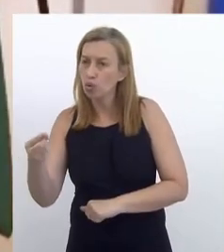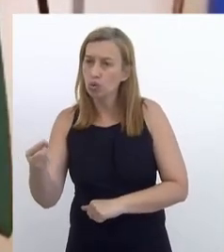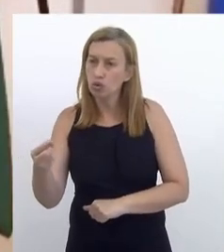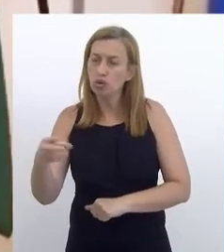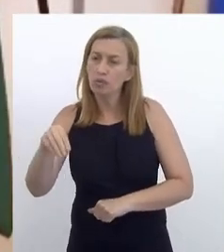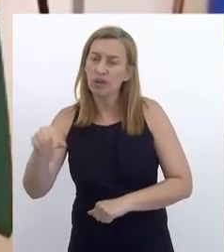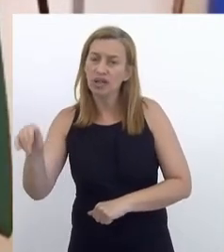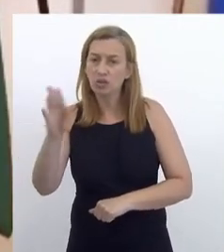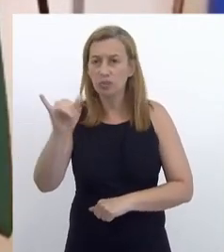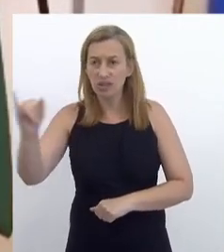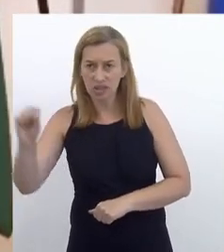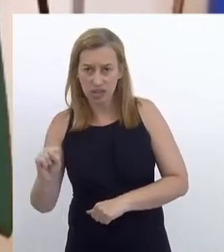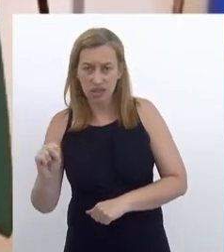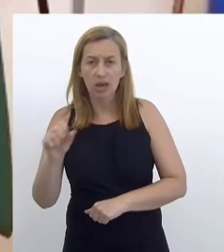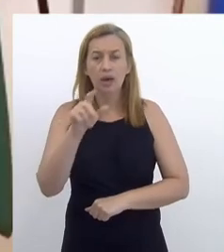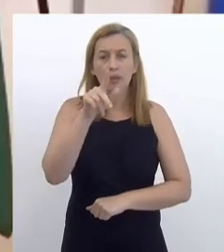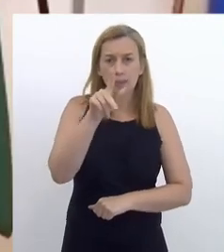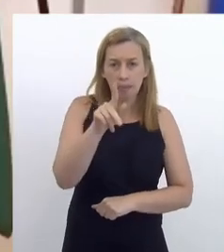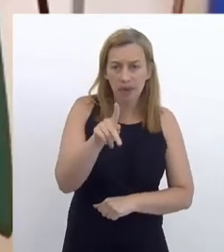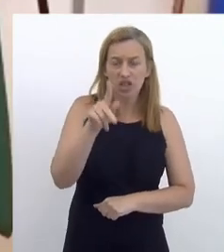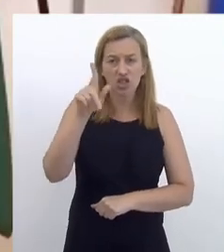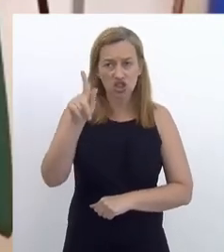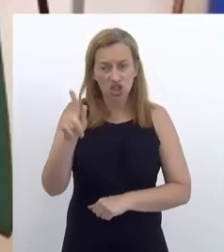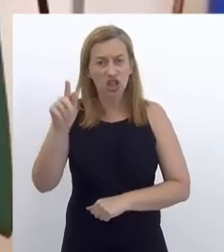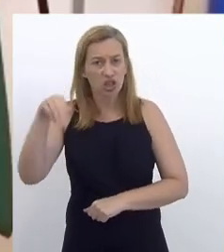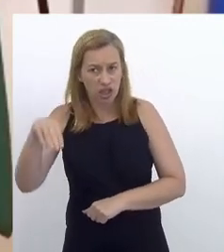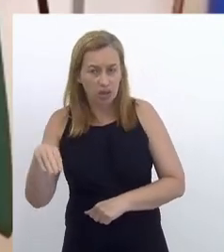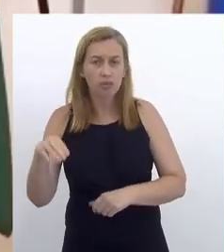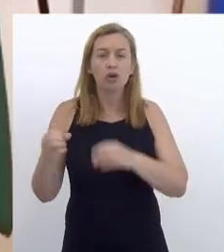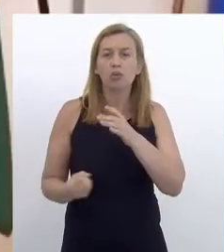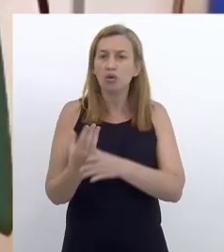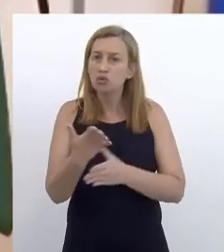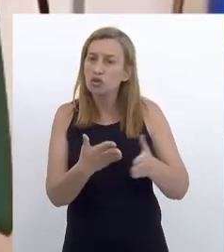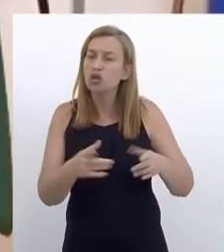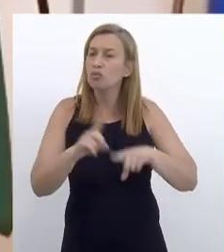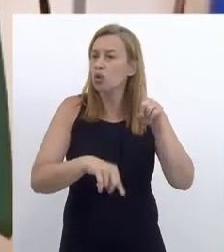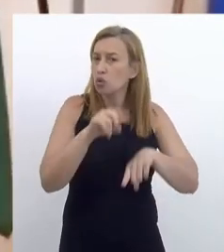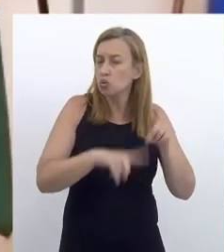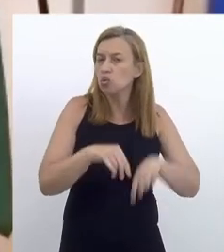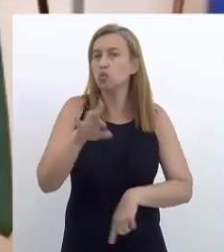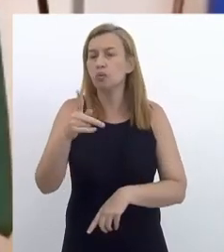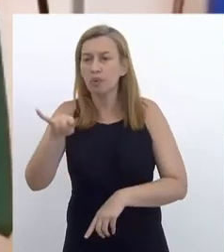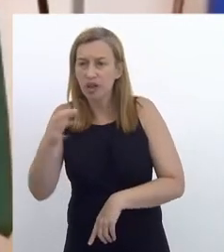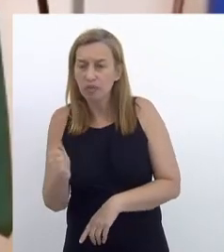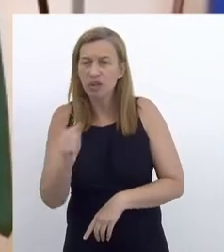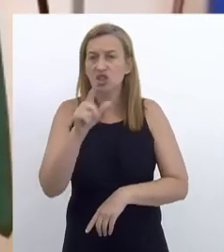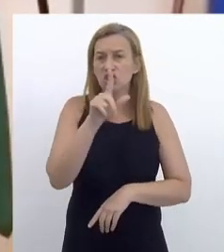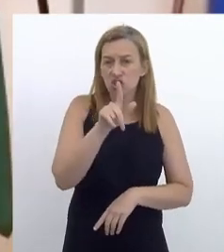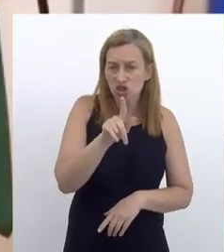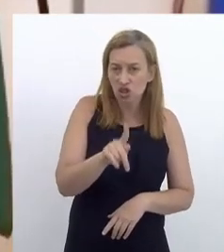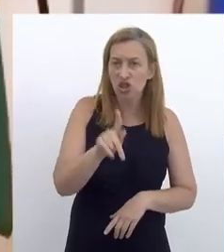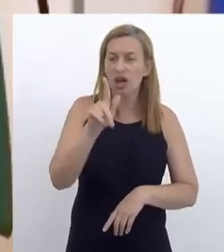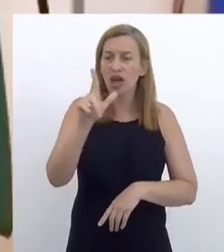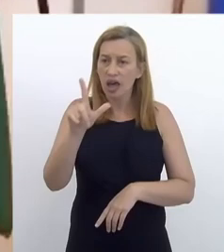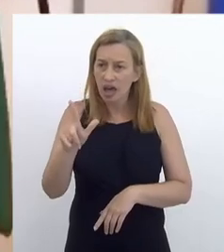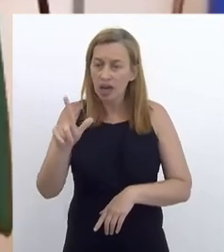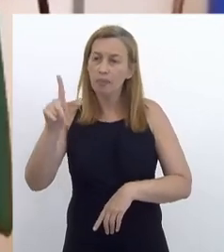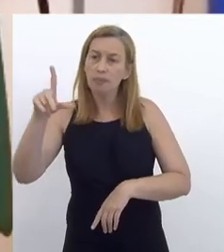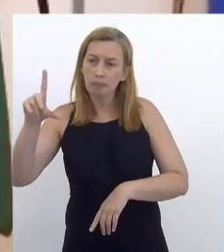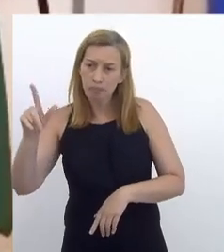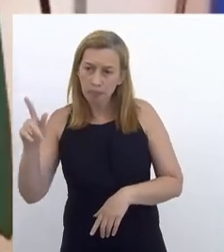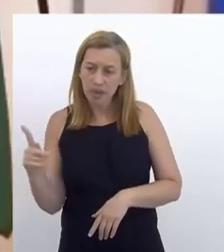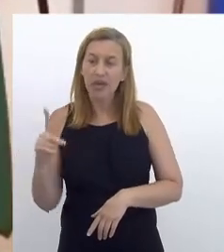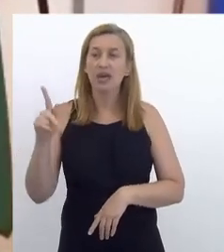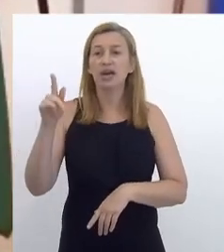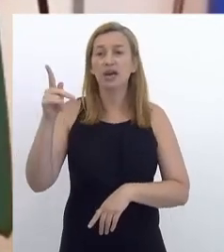pedaços do business, da própria PGN, que vai produzir matéria-prima de petroquímica, GLP, gás, coisa que